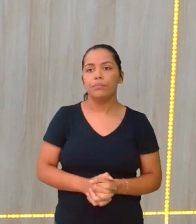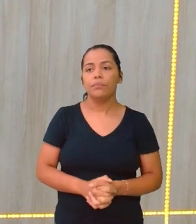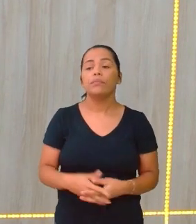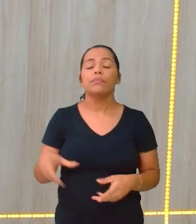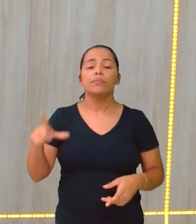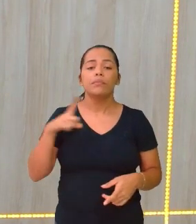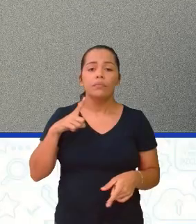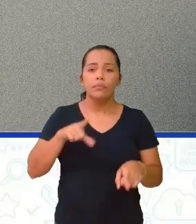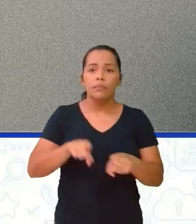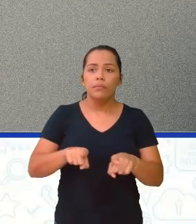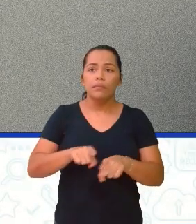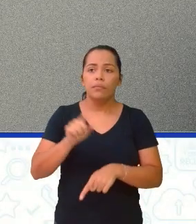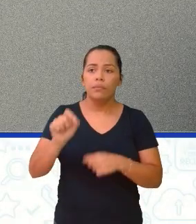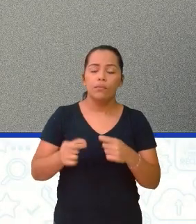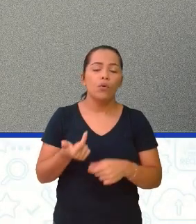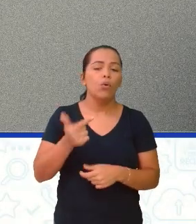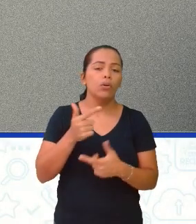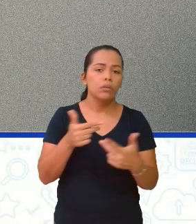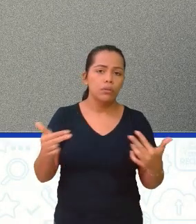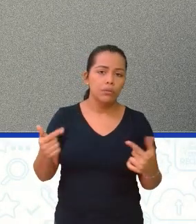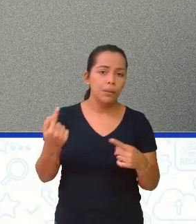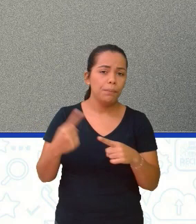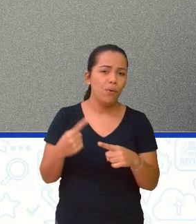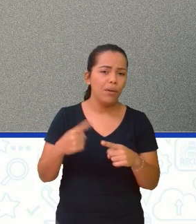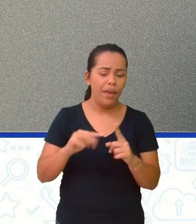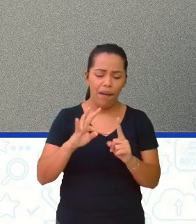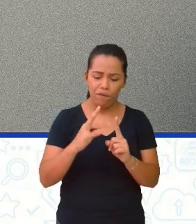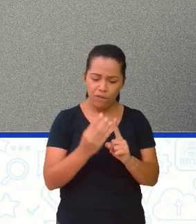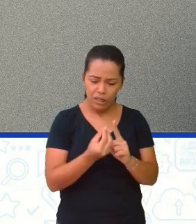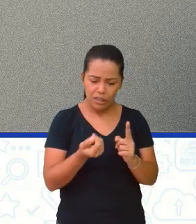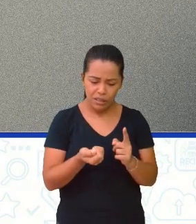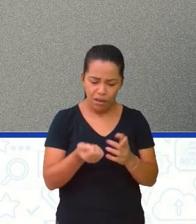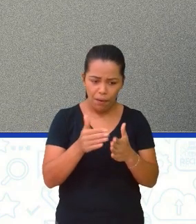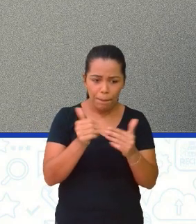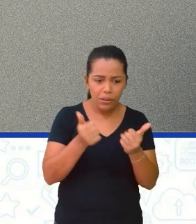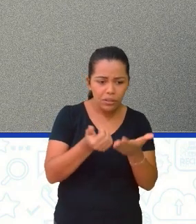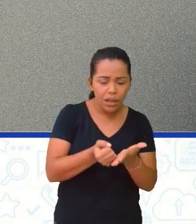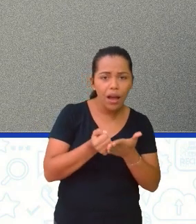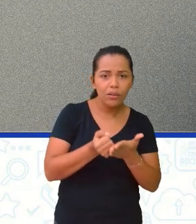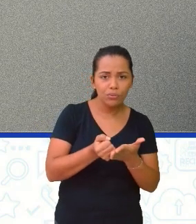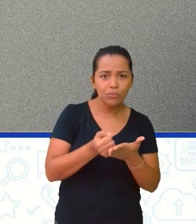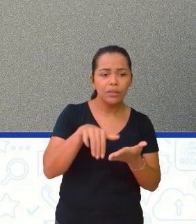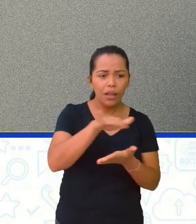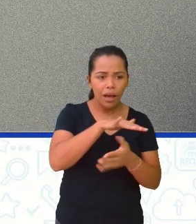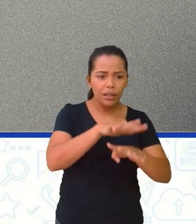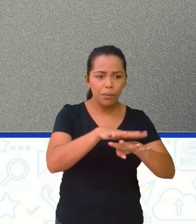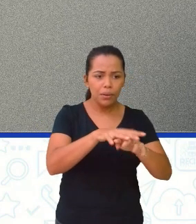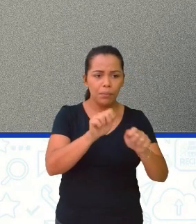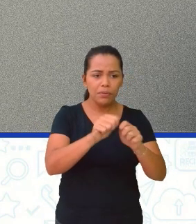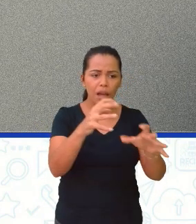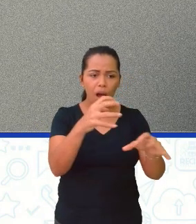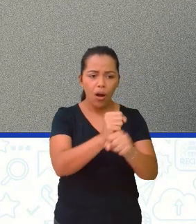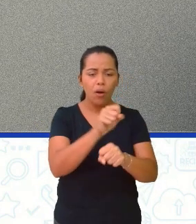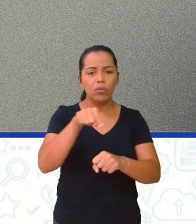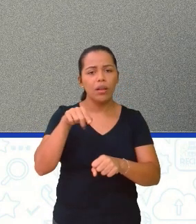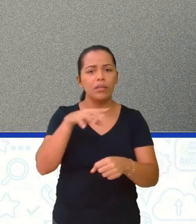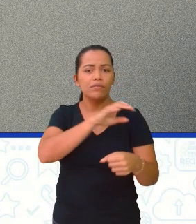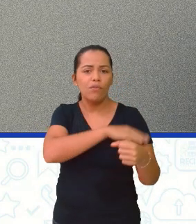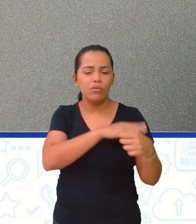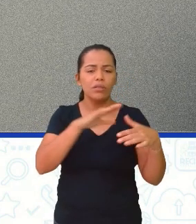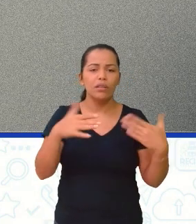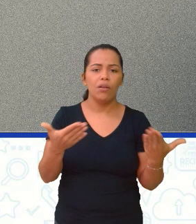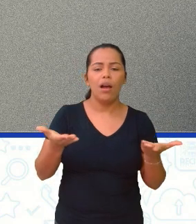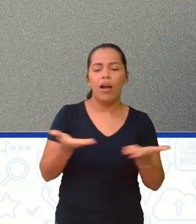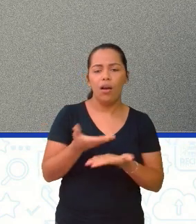agora uma outra situação, porque a física, ela vai pedir ajuda matemática para calcular esta força. E aí eu estou